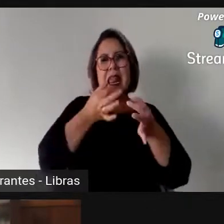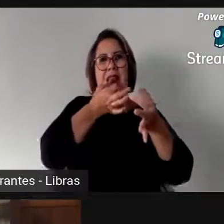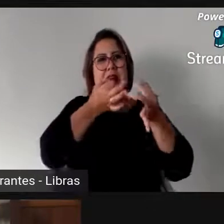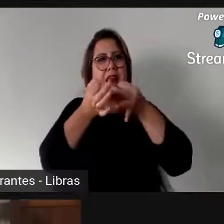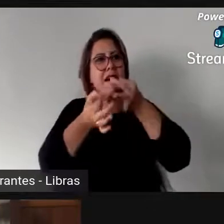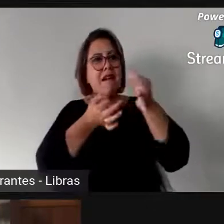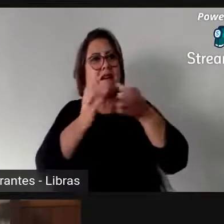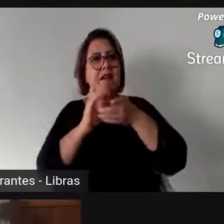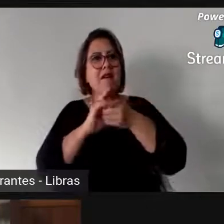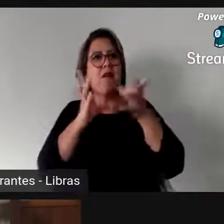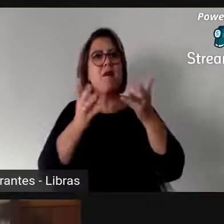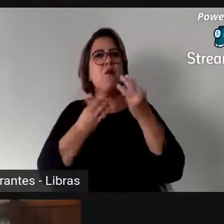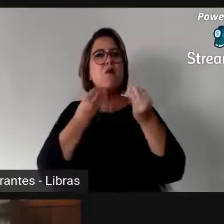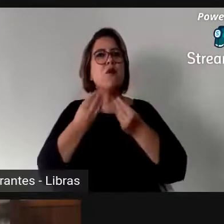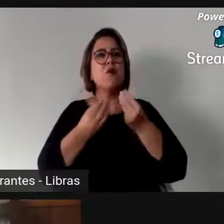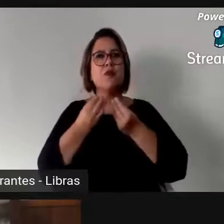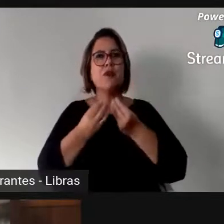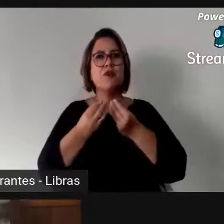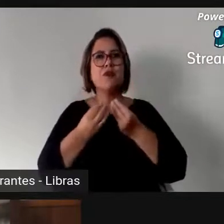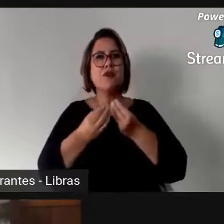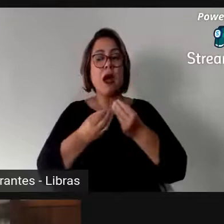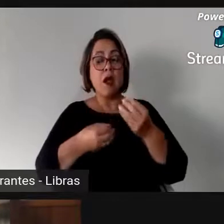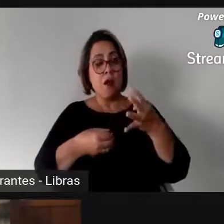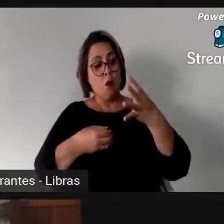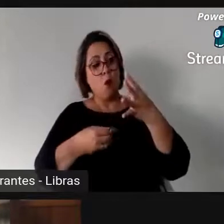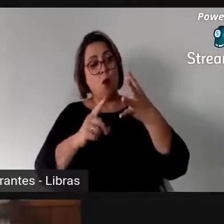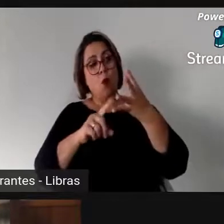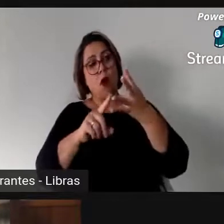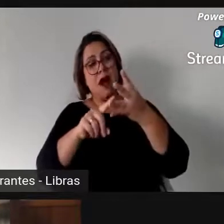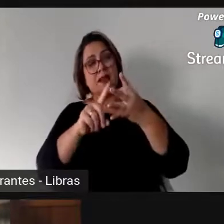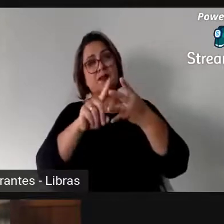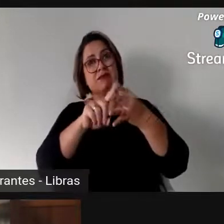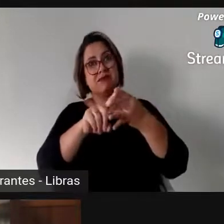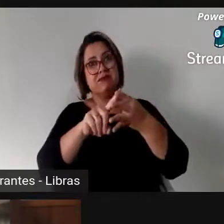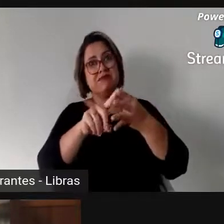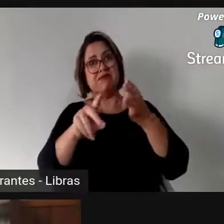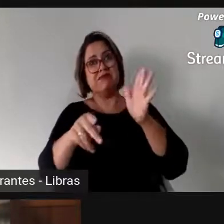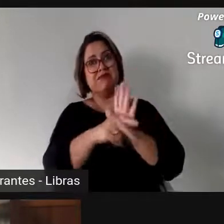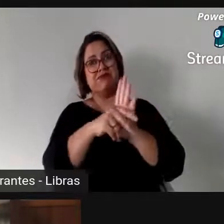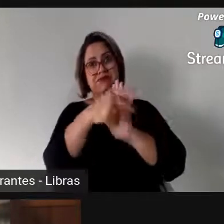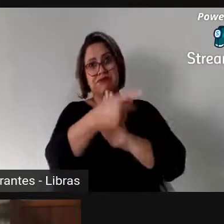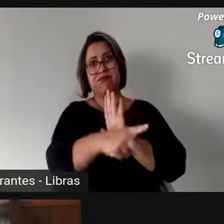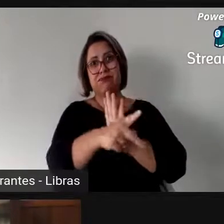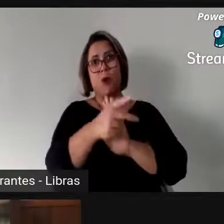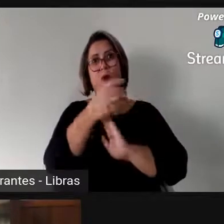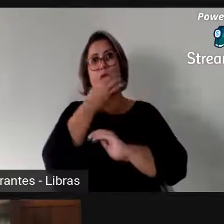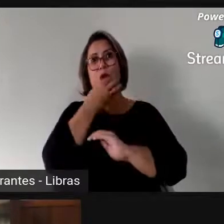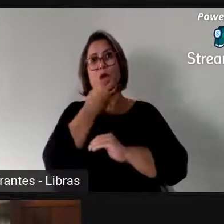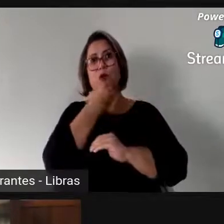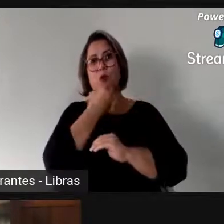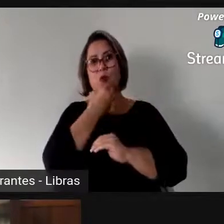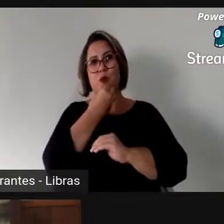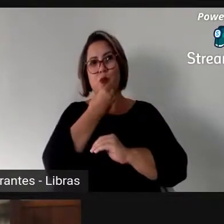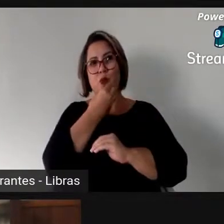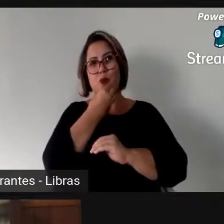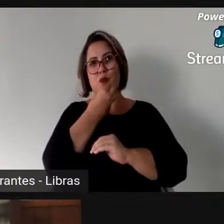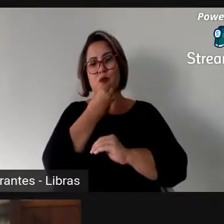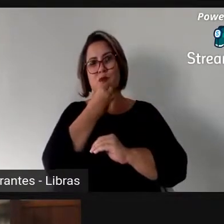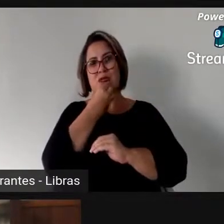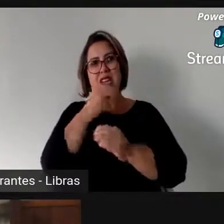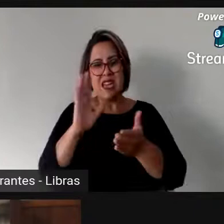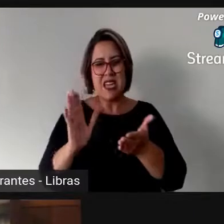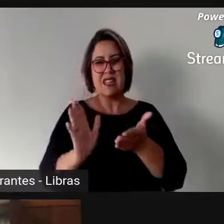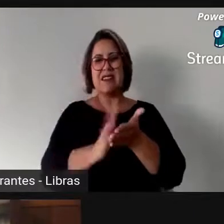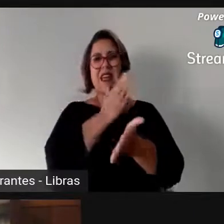dizendo que quatro parcelas desse bolo que estão na mão dos homens, eles terão que sair da mão dos